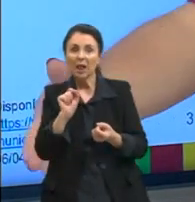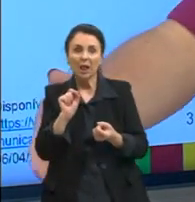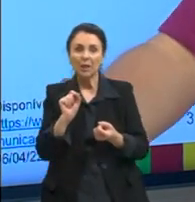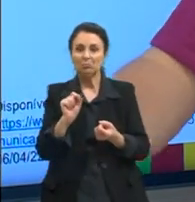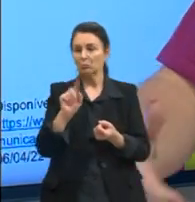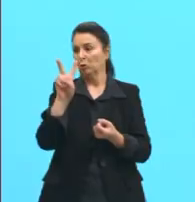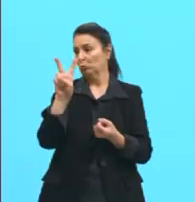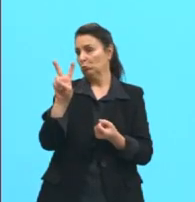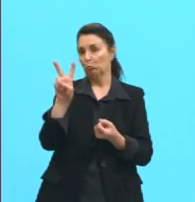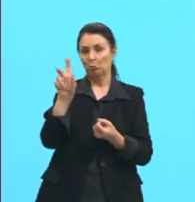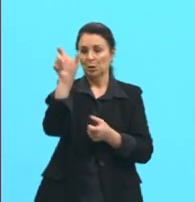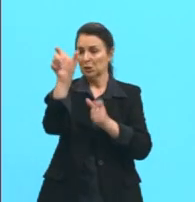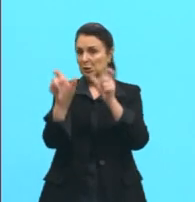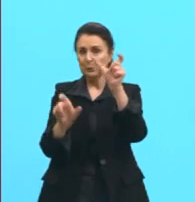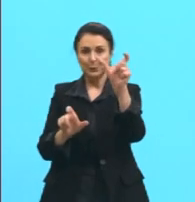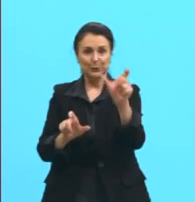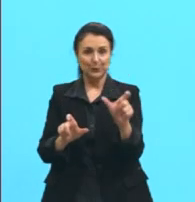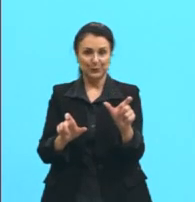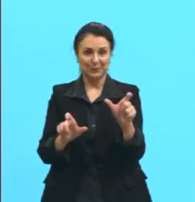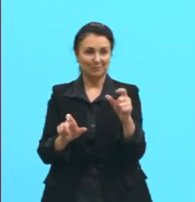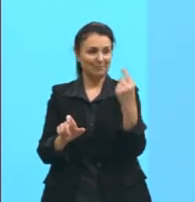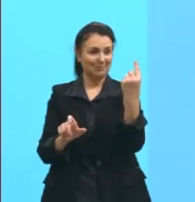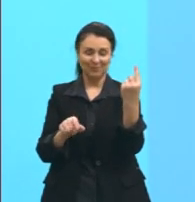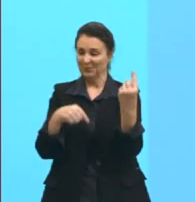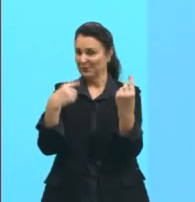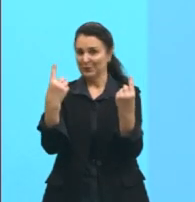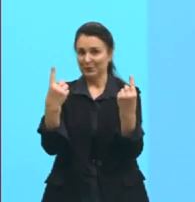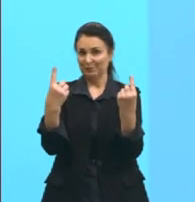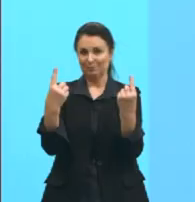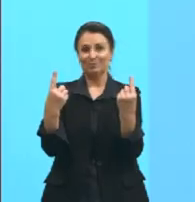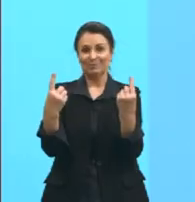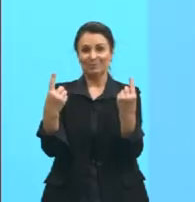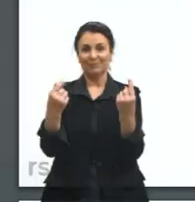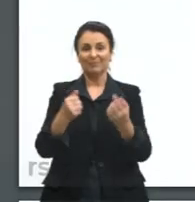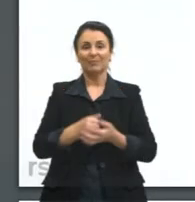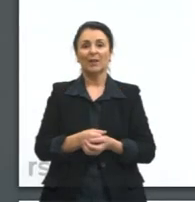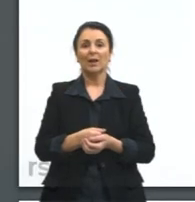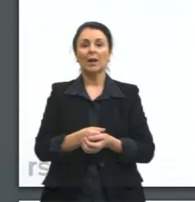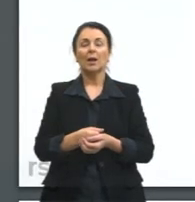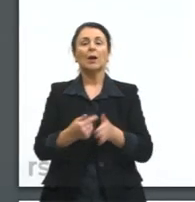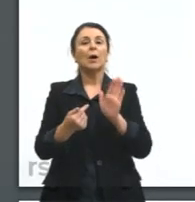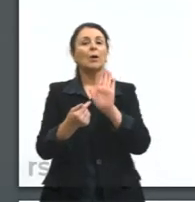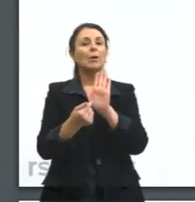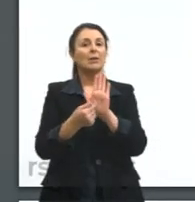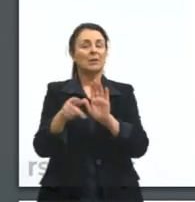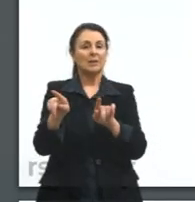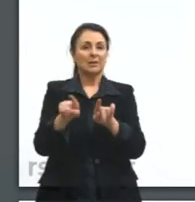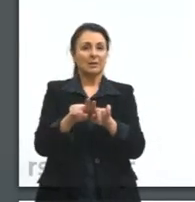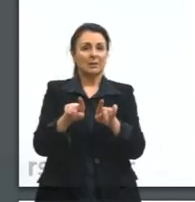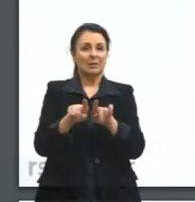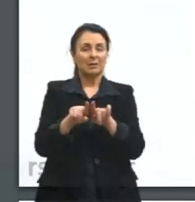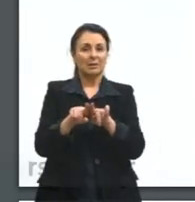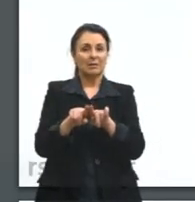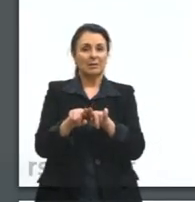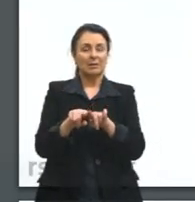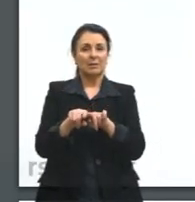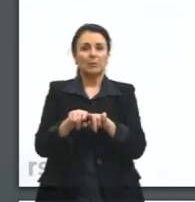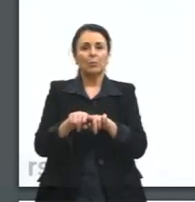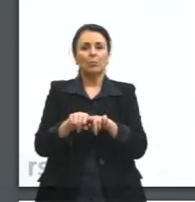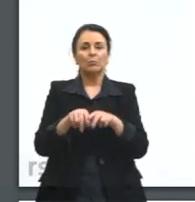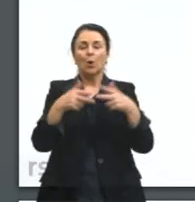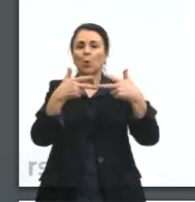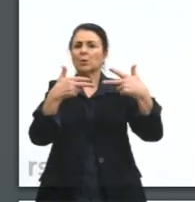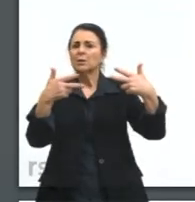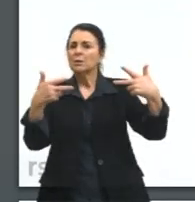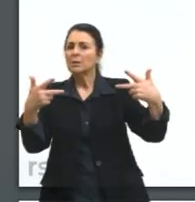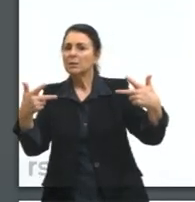duas pessoas. Dois comunicantes. E daí eu trouxe para vocês aqui os elementos